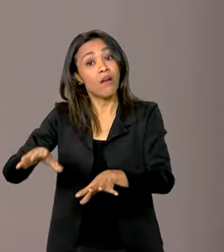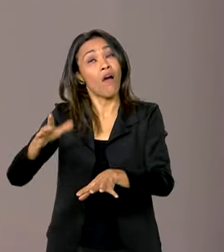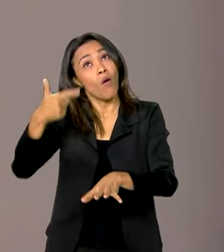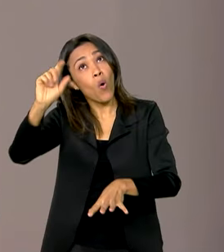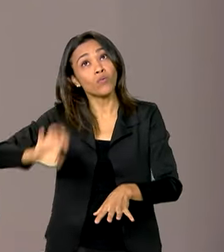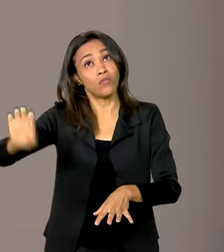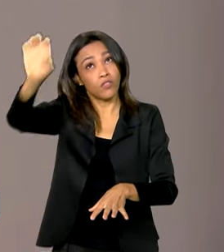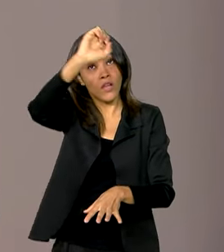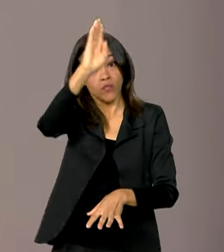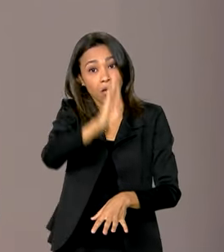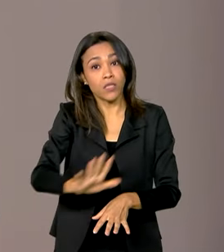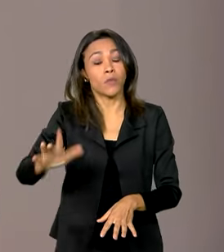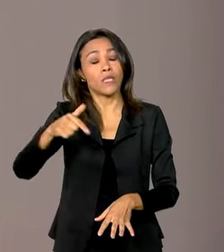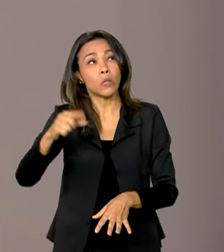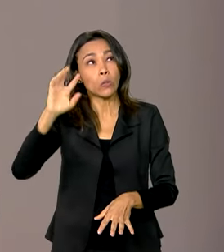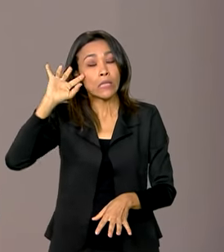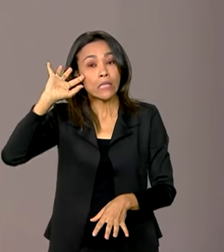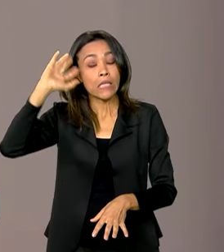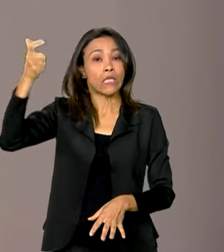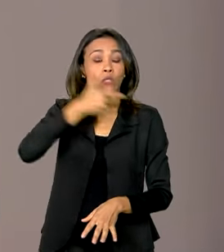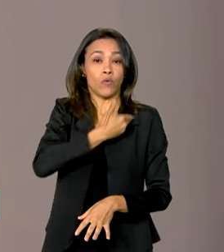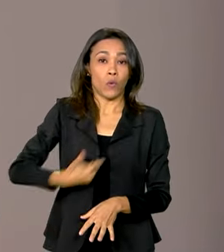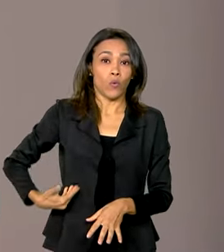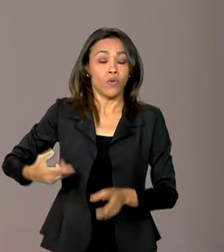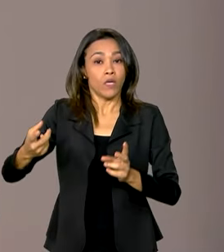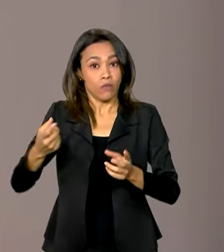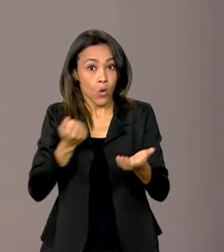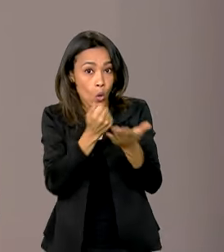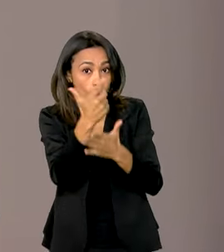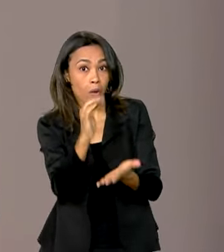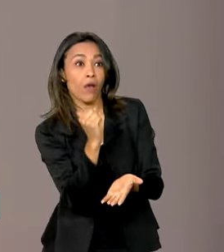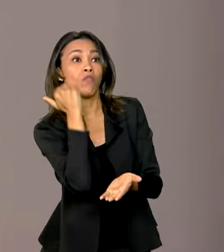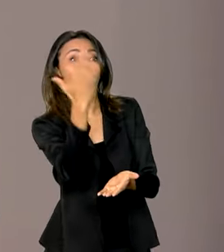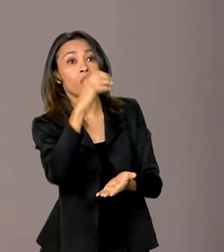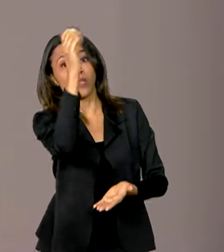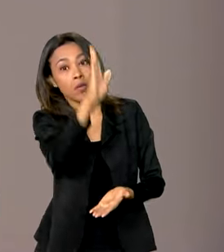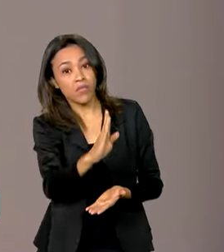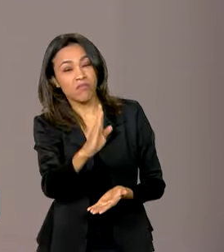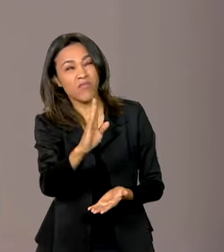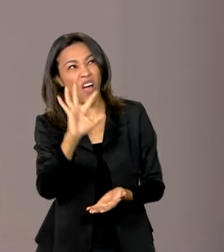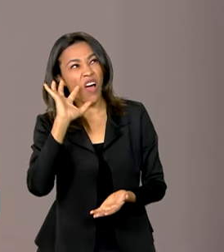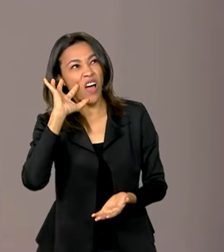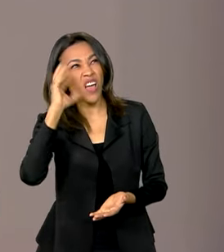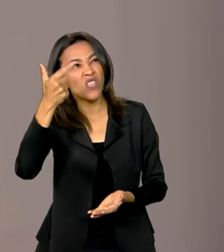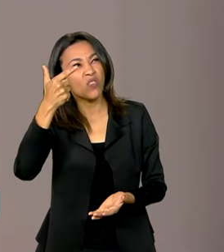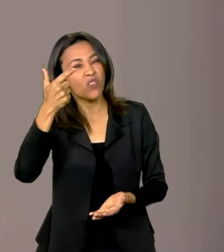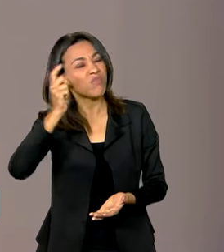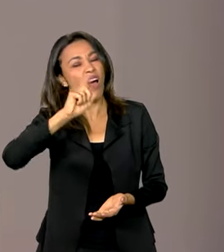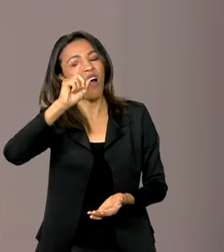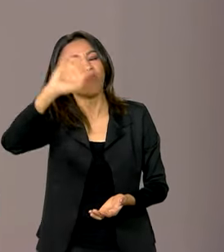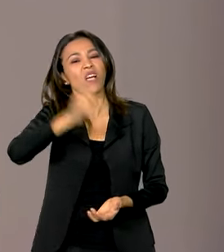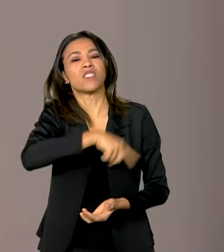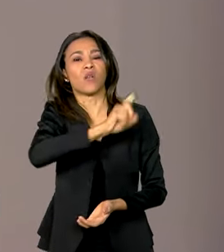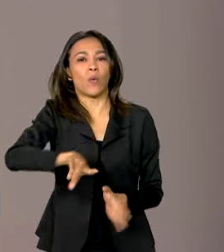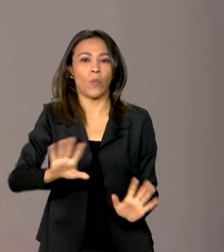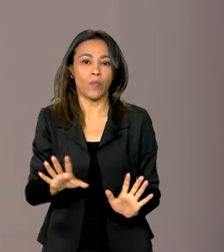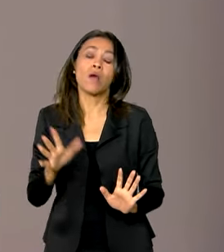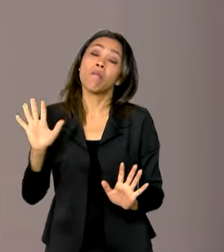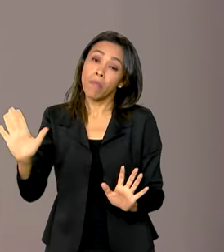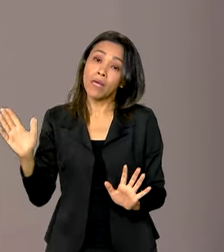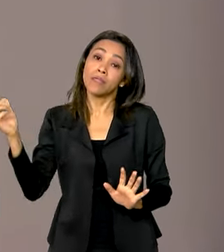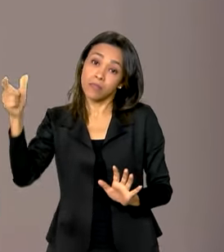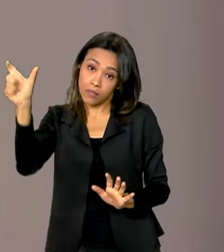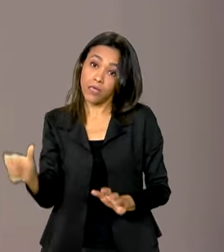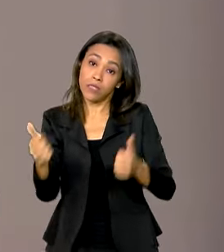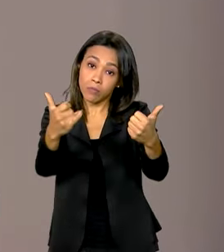havia decidido importar o arroz e aí acabou voltando atrás na decisão. Mas o ministro explicou o que